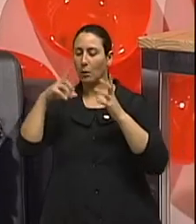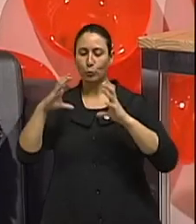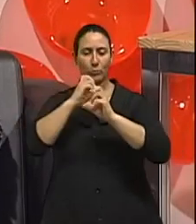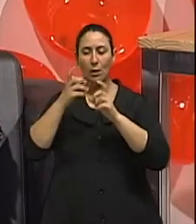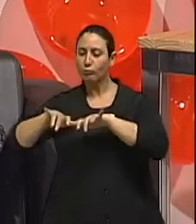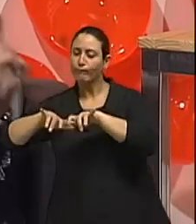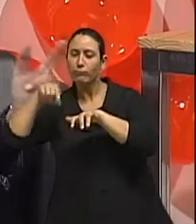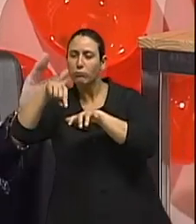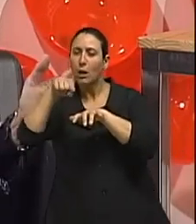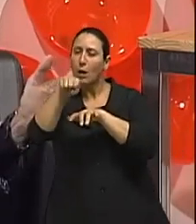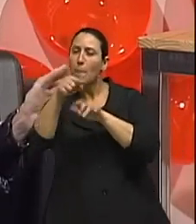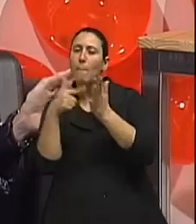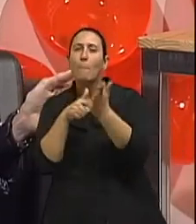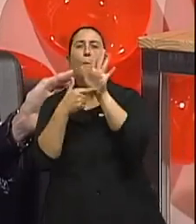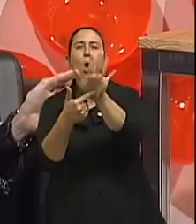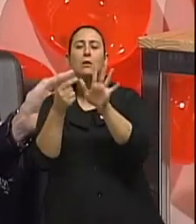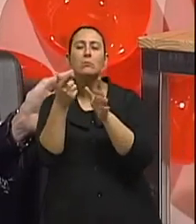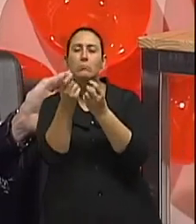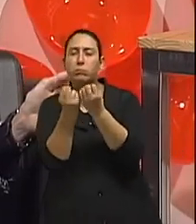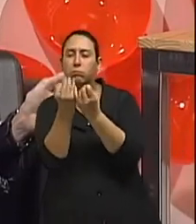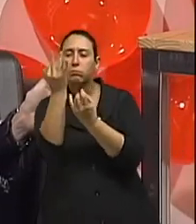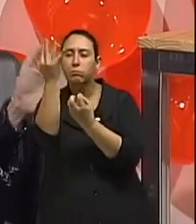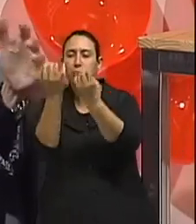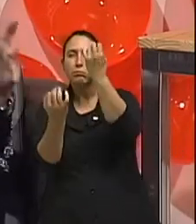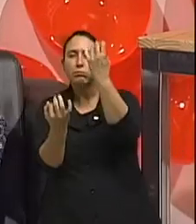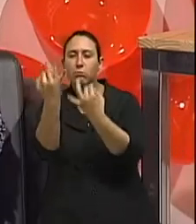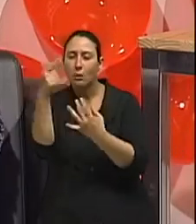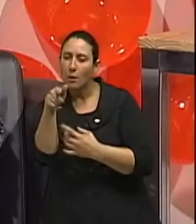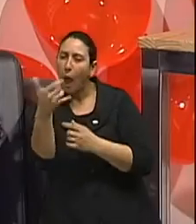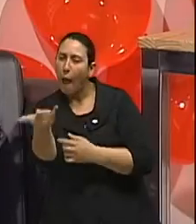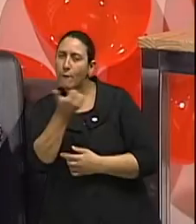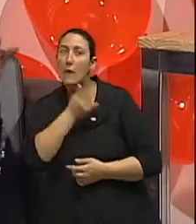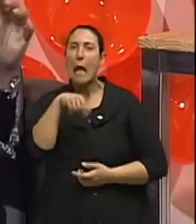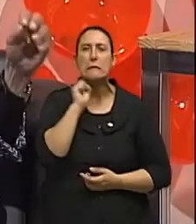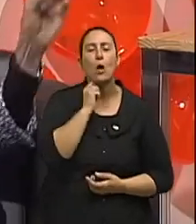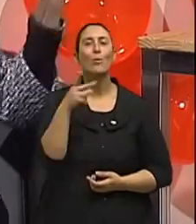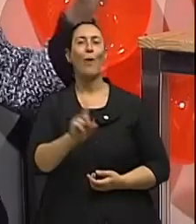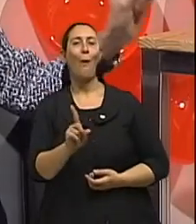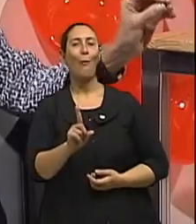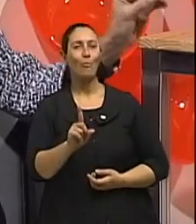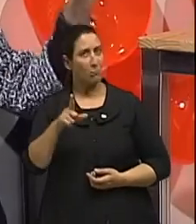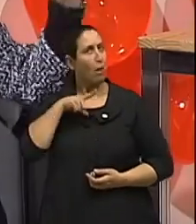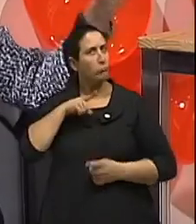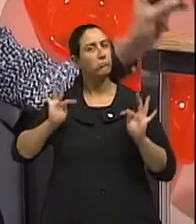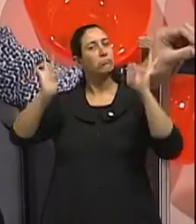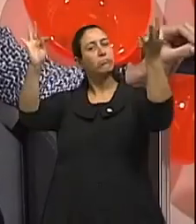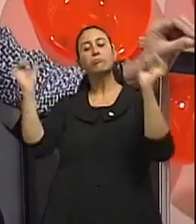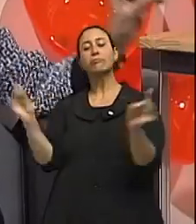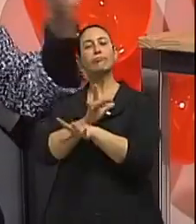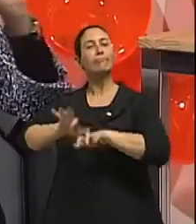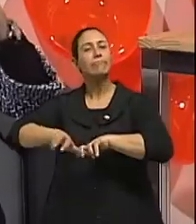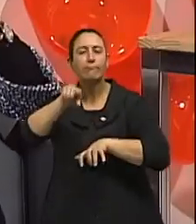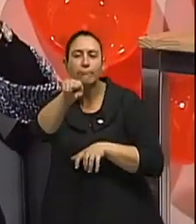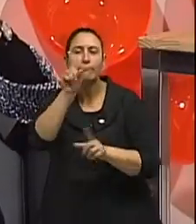podem identificar e quantificar as reações fisiológicas da pessoa. Então, isso permite que se possa contrastar a percepção